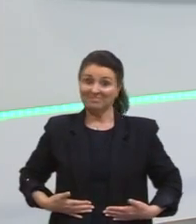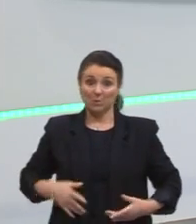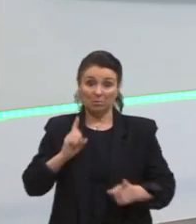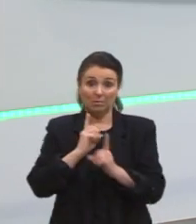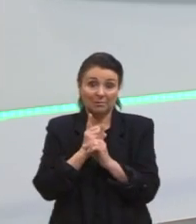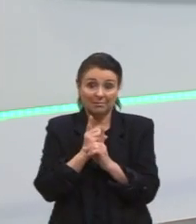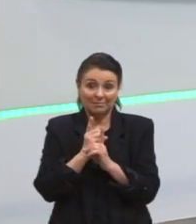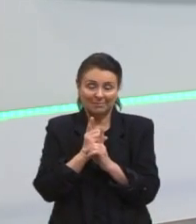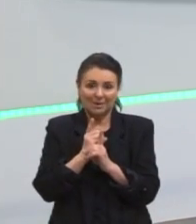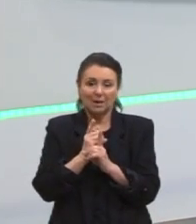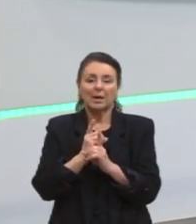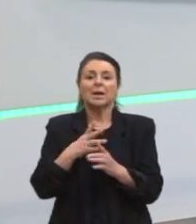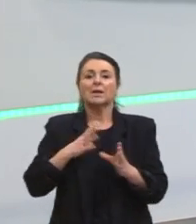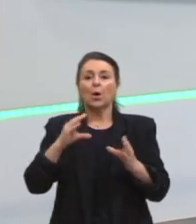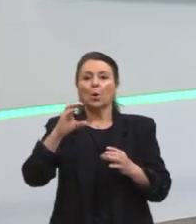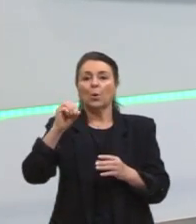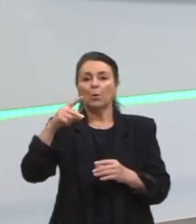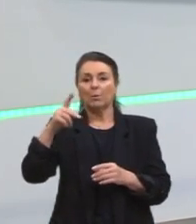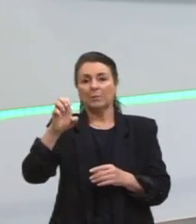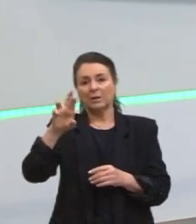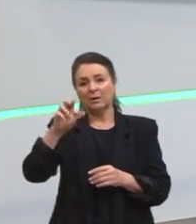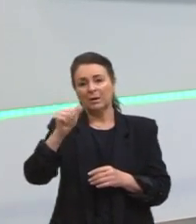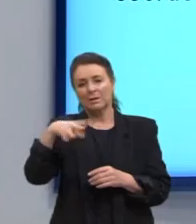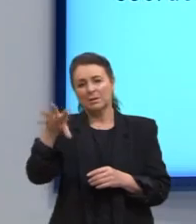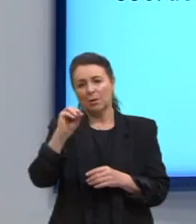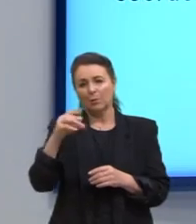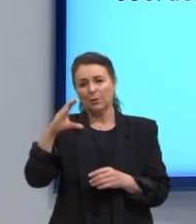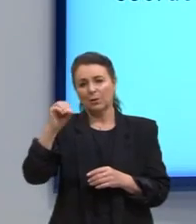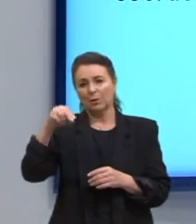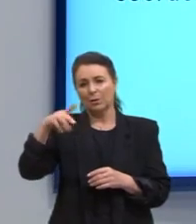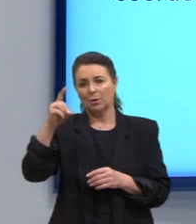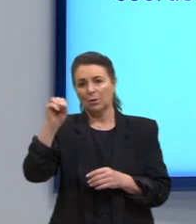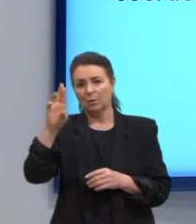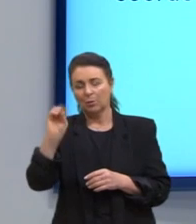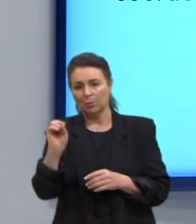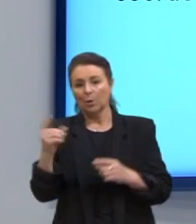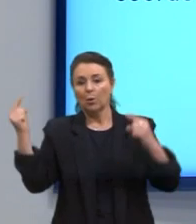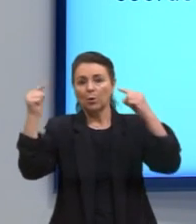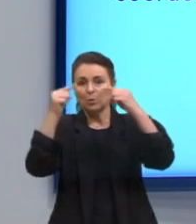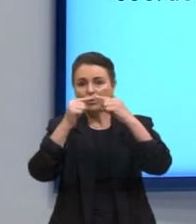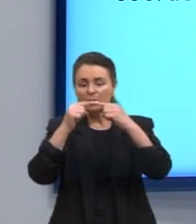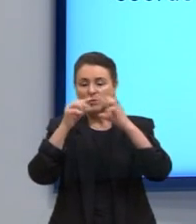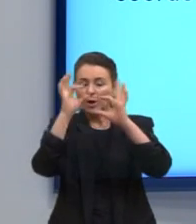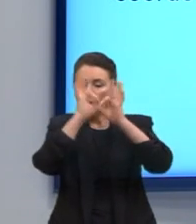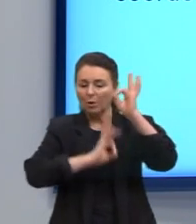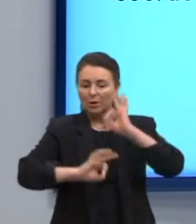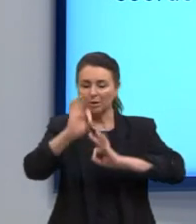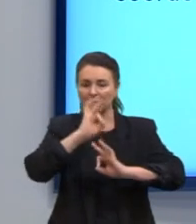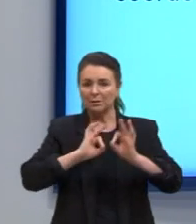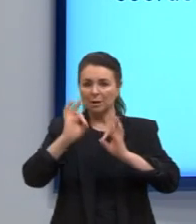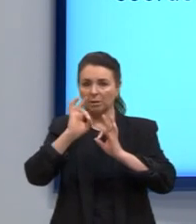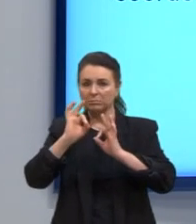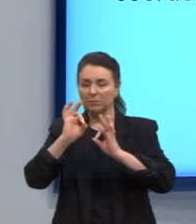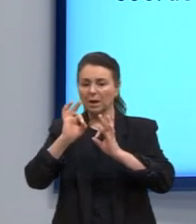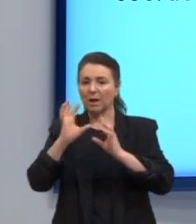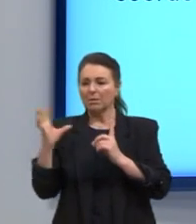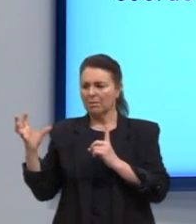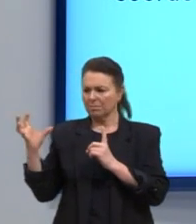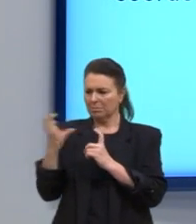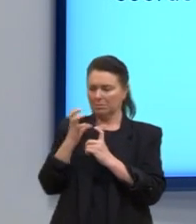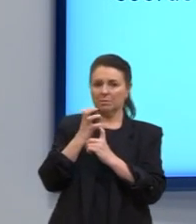Operação Condor, ela tinha como objetivo coordenar a repressão de ativistas